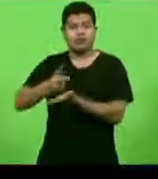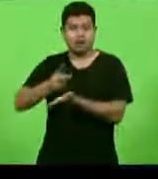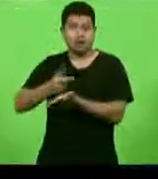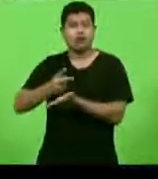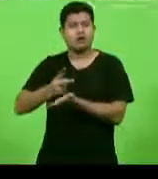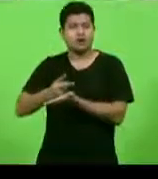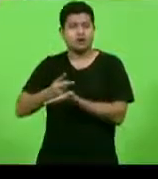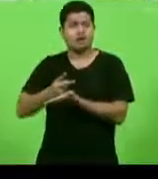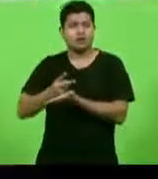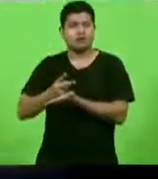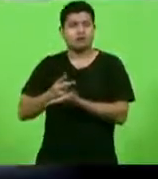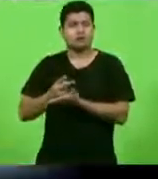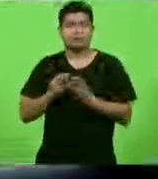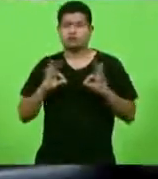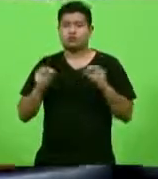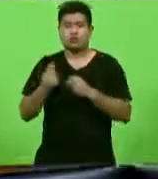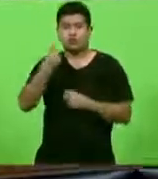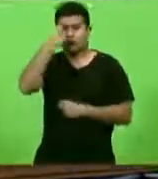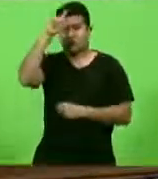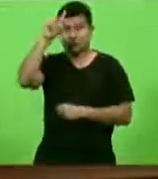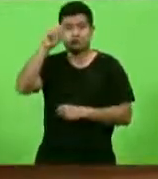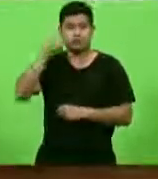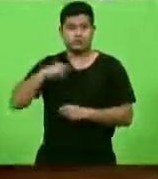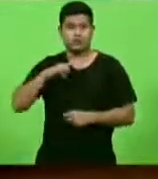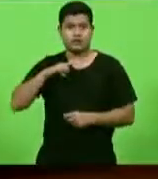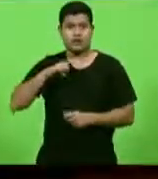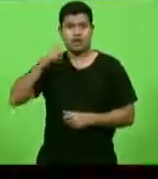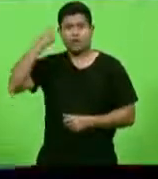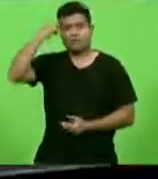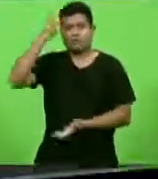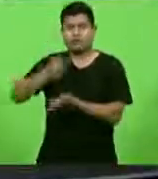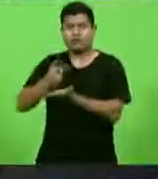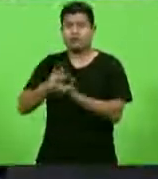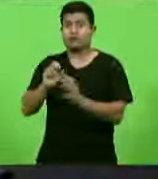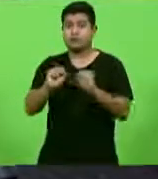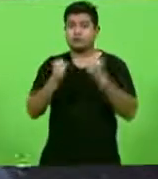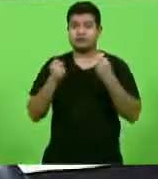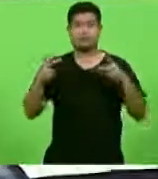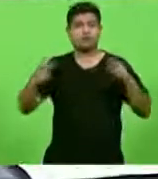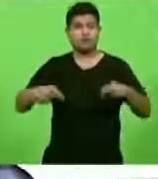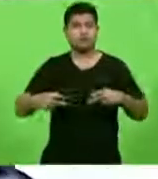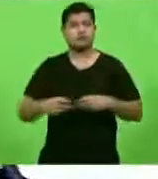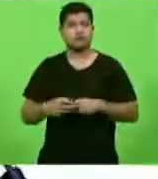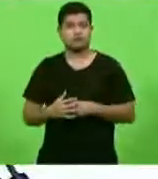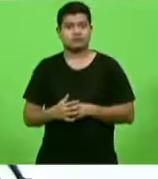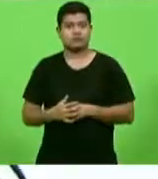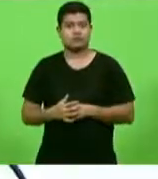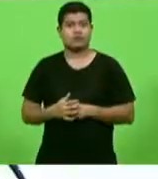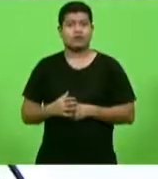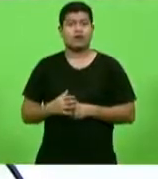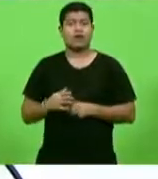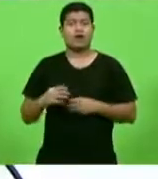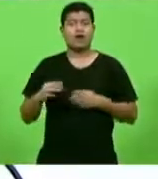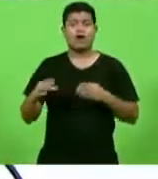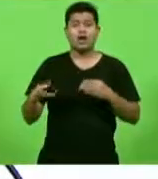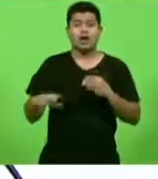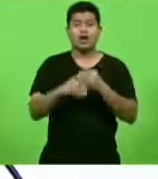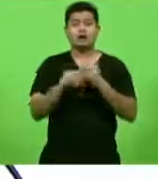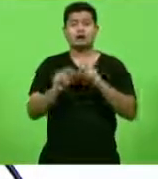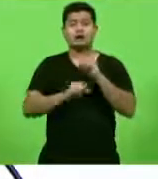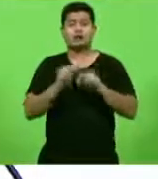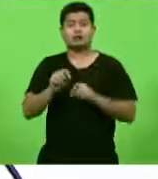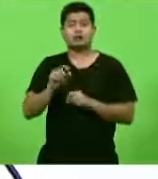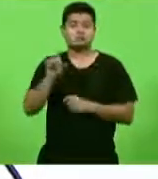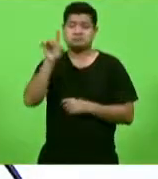este direito consagrado. E isso inclui, inclusive, o direito da